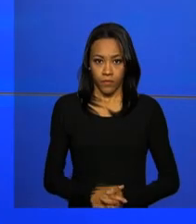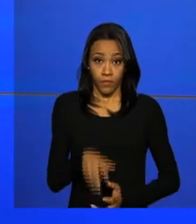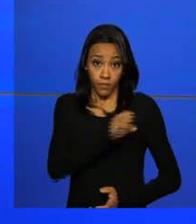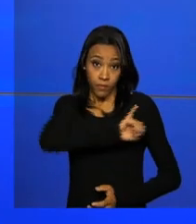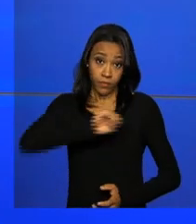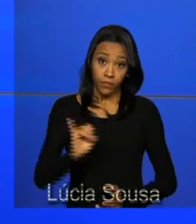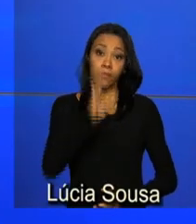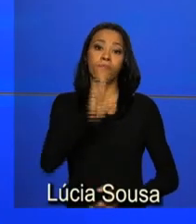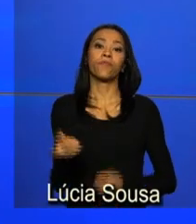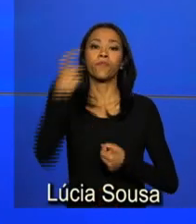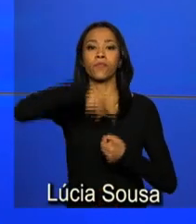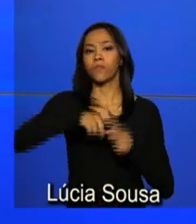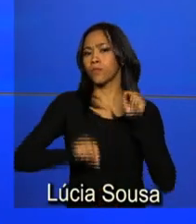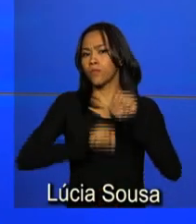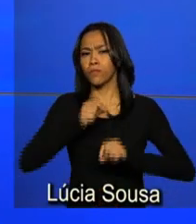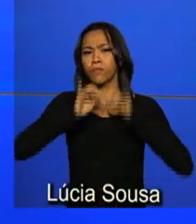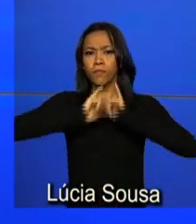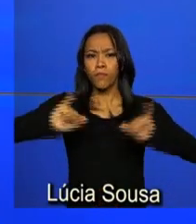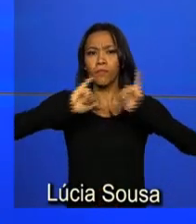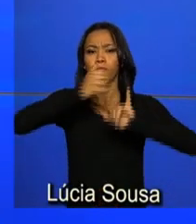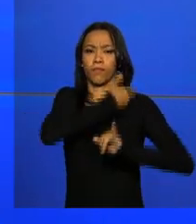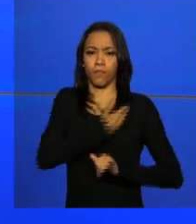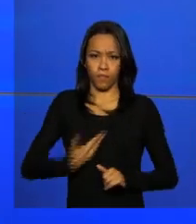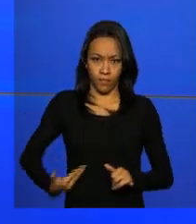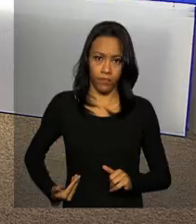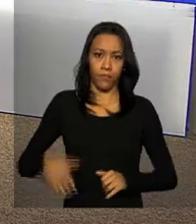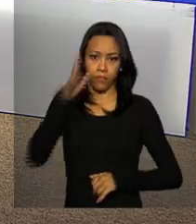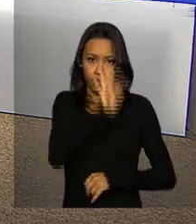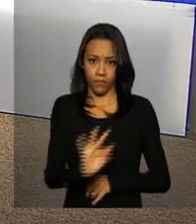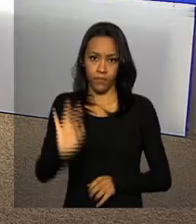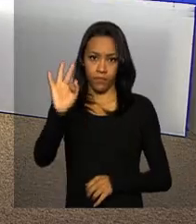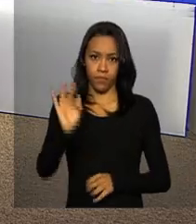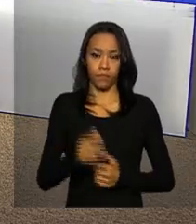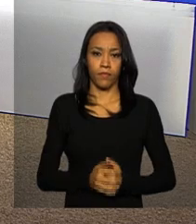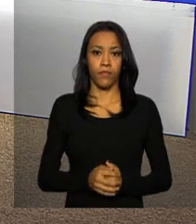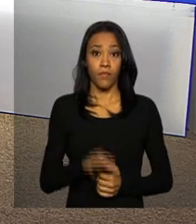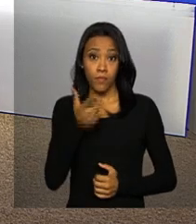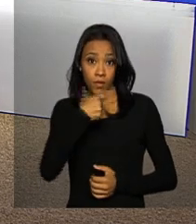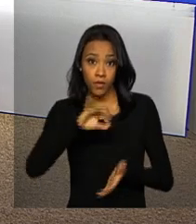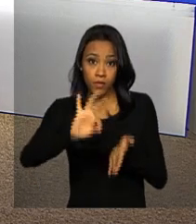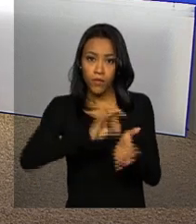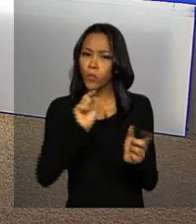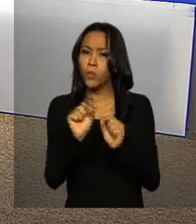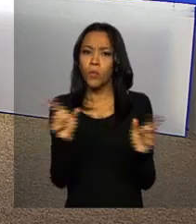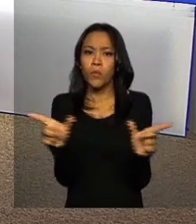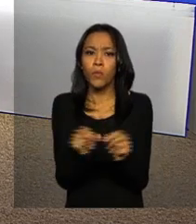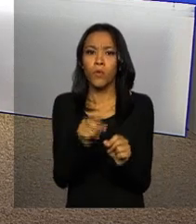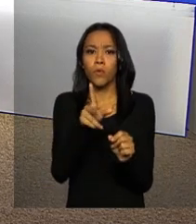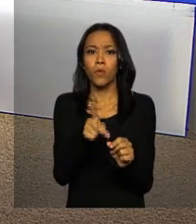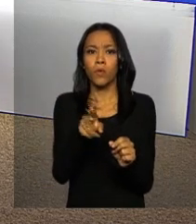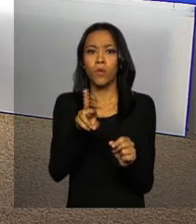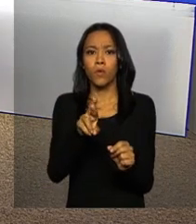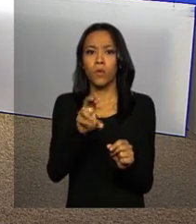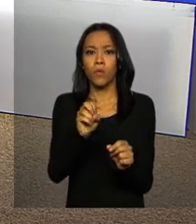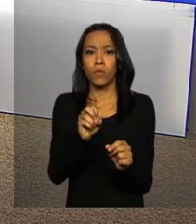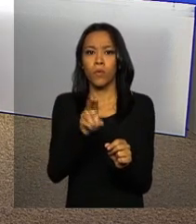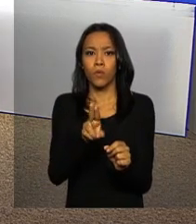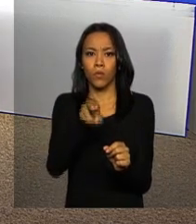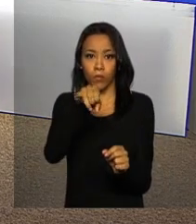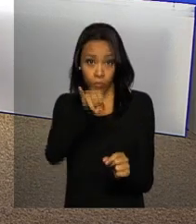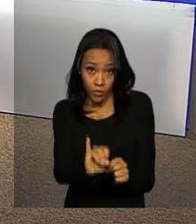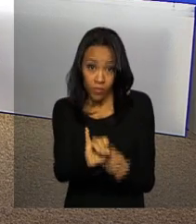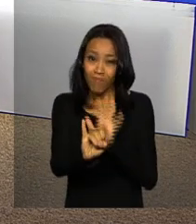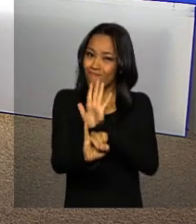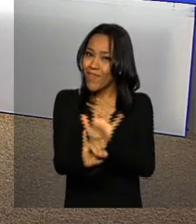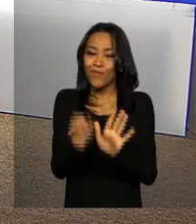Olá, voltamos com as notícias do Executivo Federal. Quem se inscreveu no ProUni, o programa Universidade para Todos,